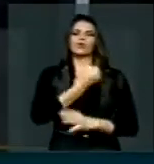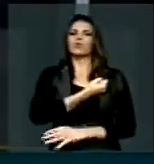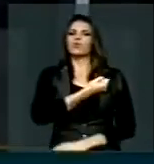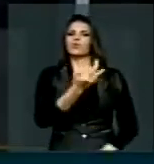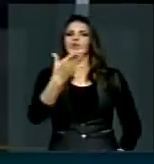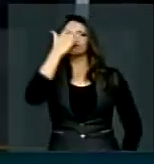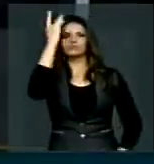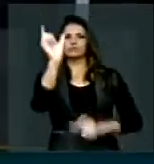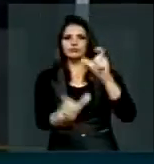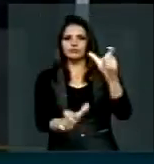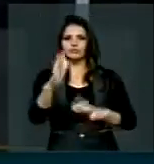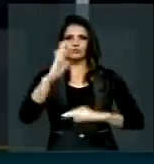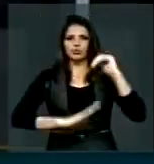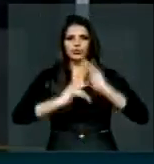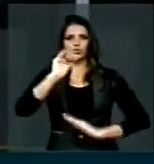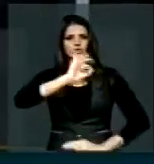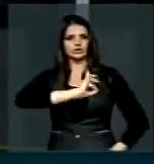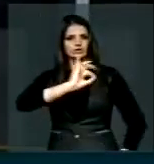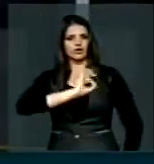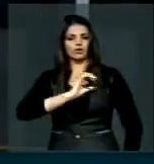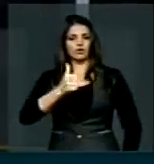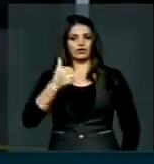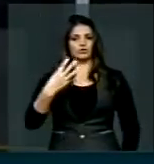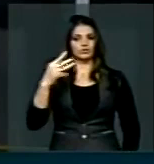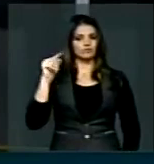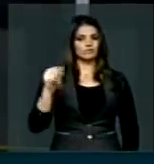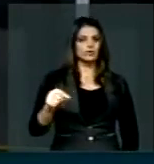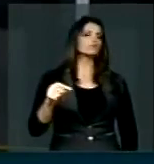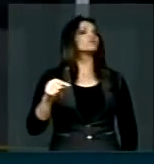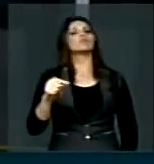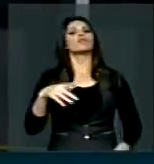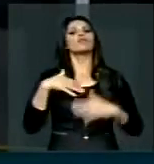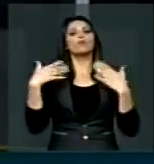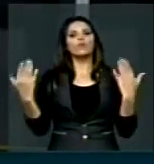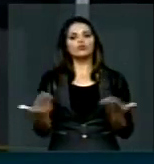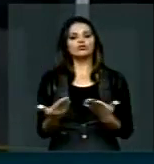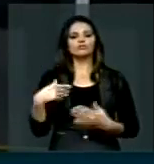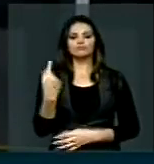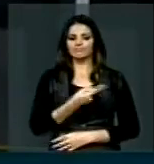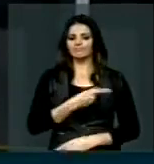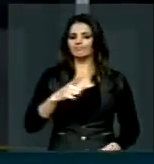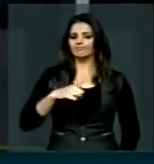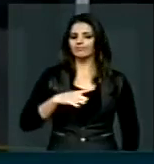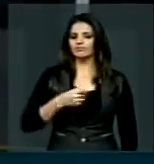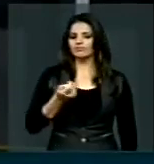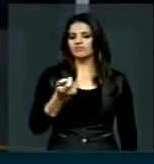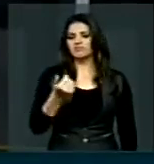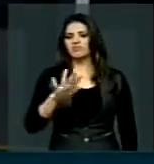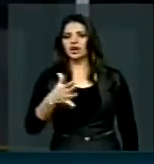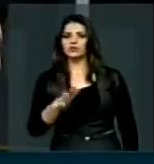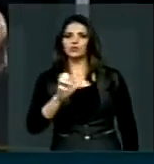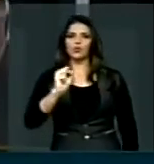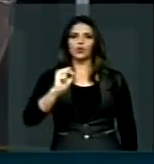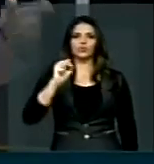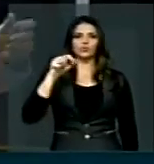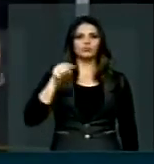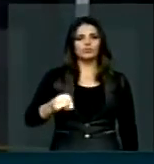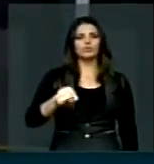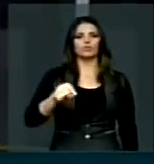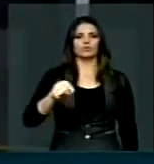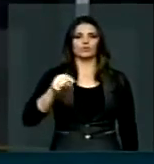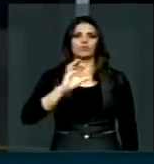policiais para 14 mil policiais e hoje a gente tem pouco mais de 8 mil